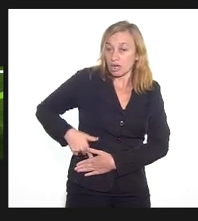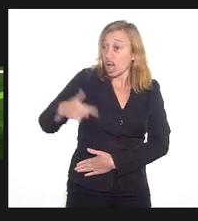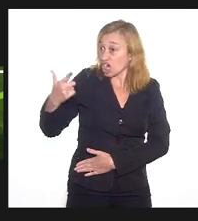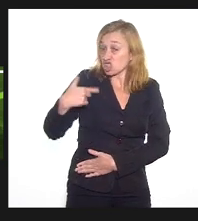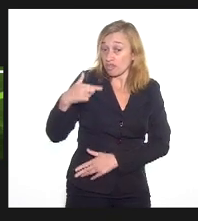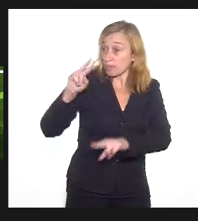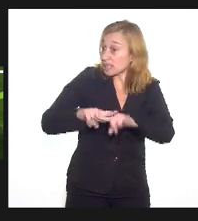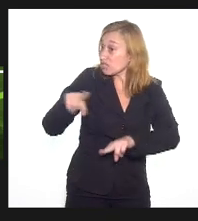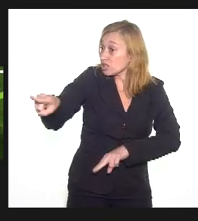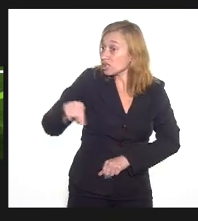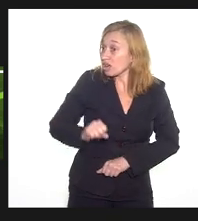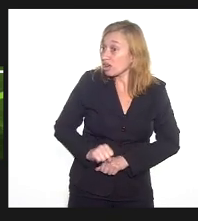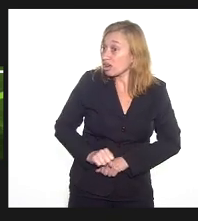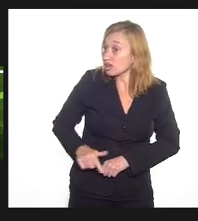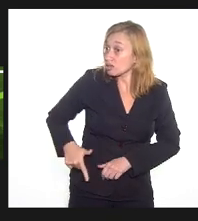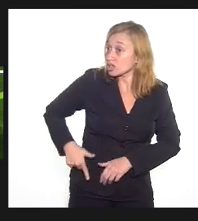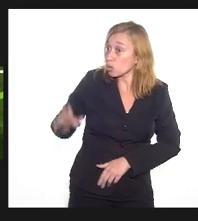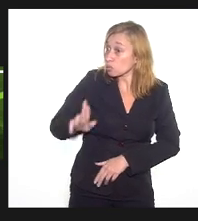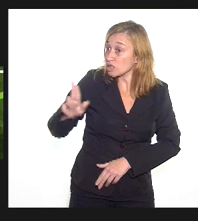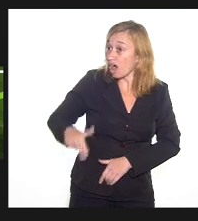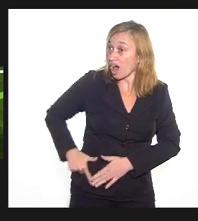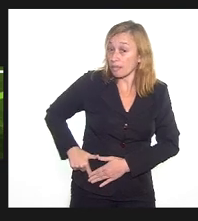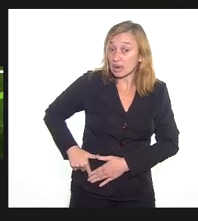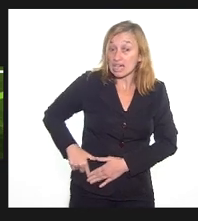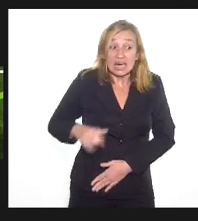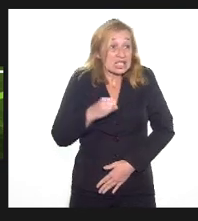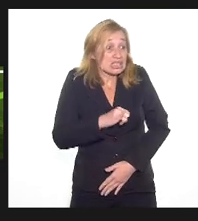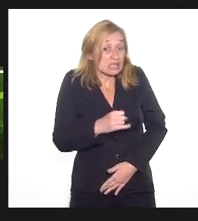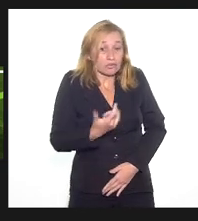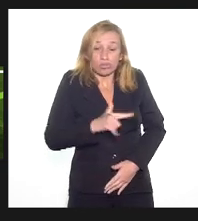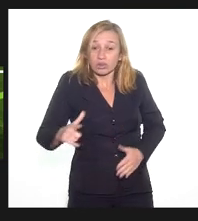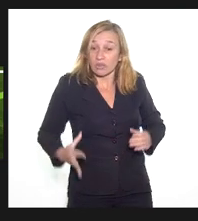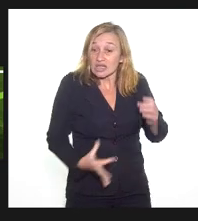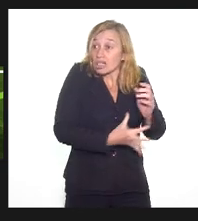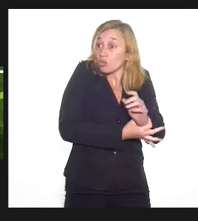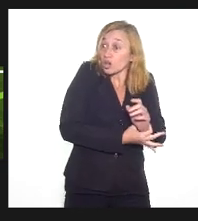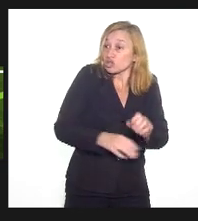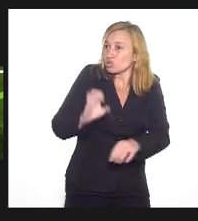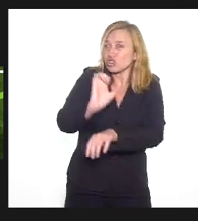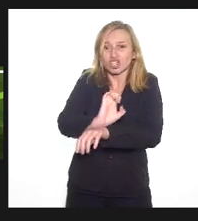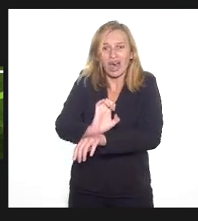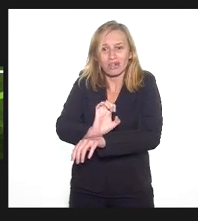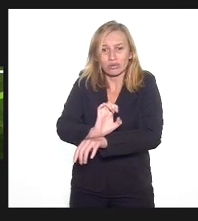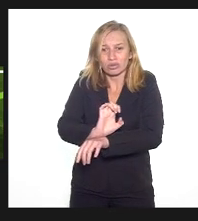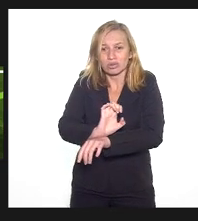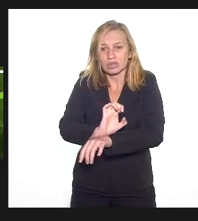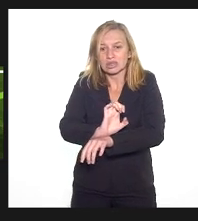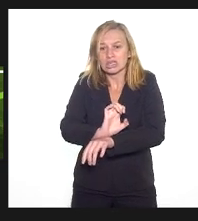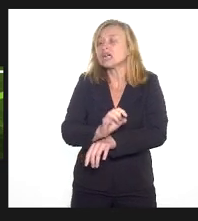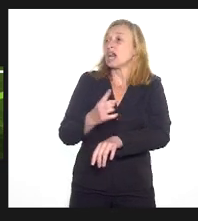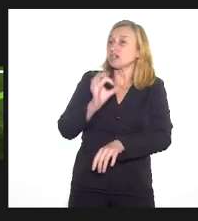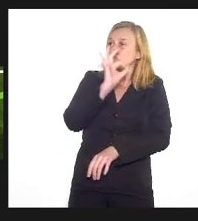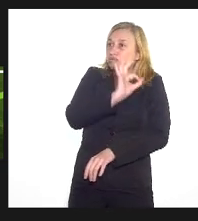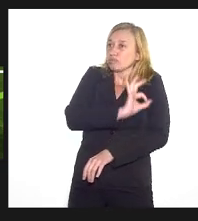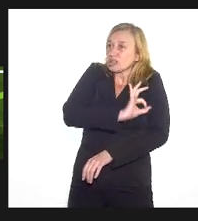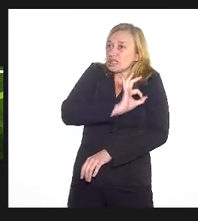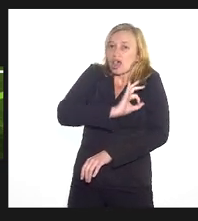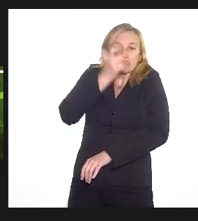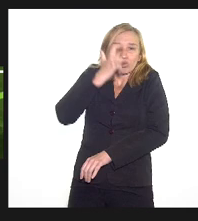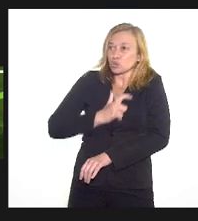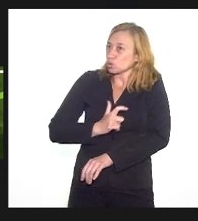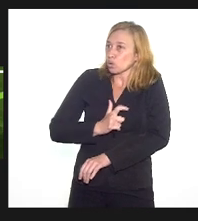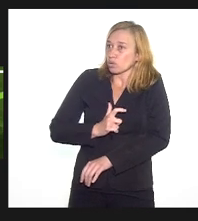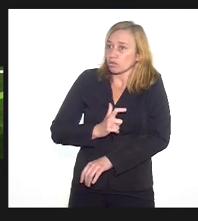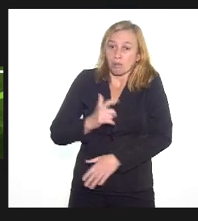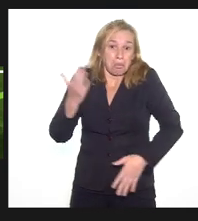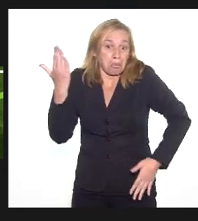te prender. E aí, se eu não tenho a segurança do Estado maior, se eu não sou policial, eu não tenho preparo, se não